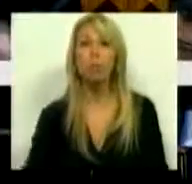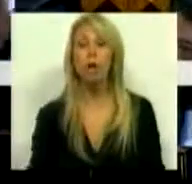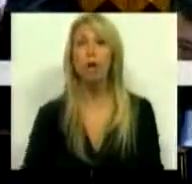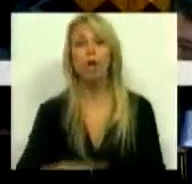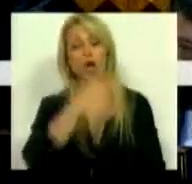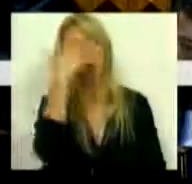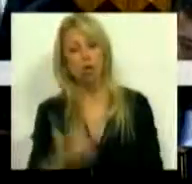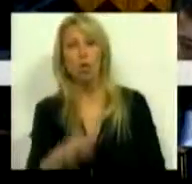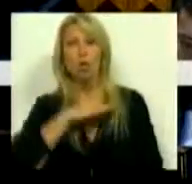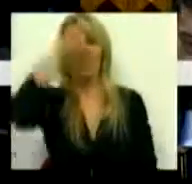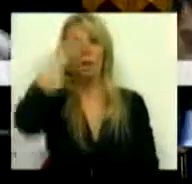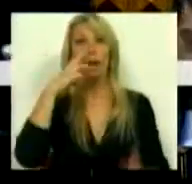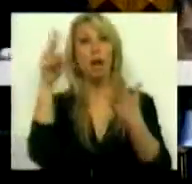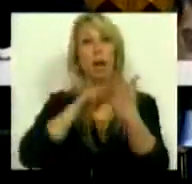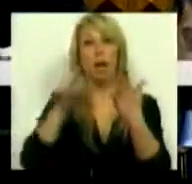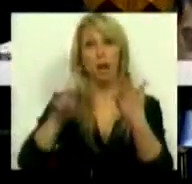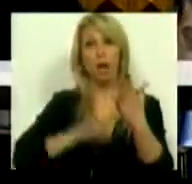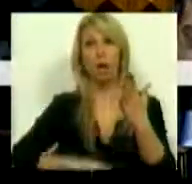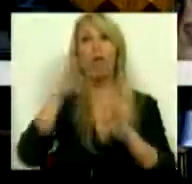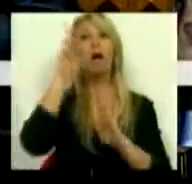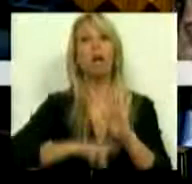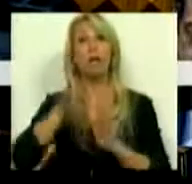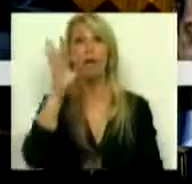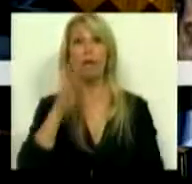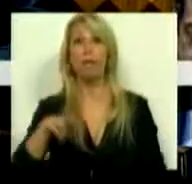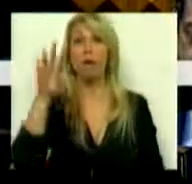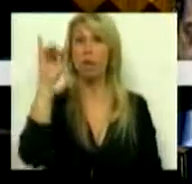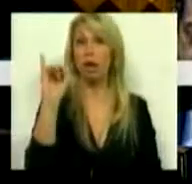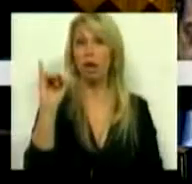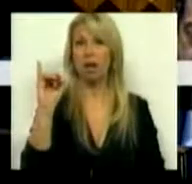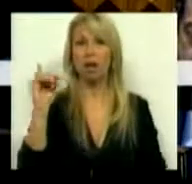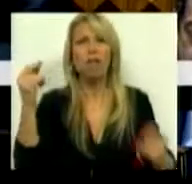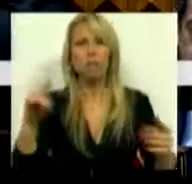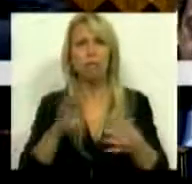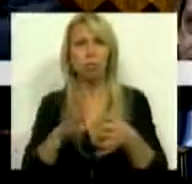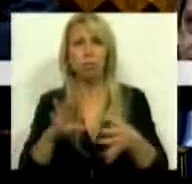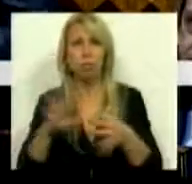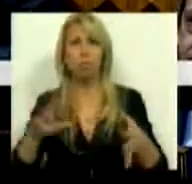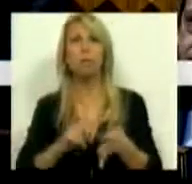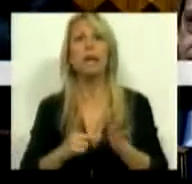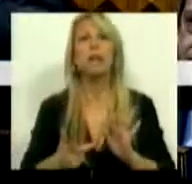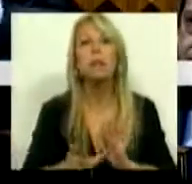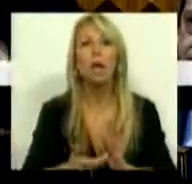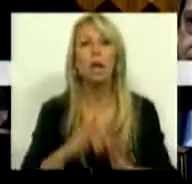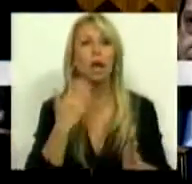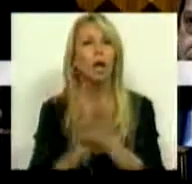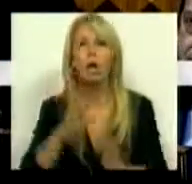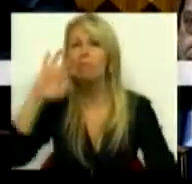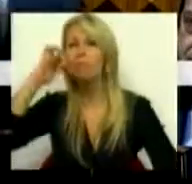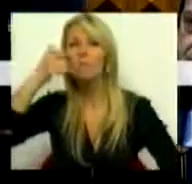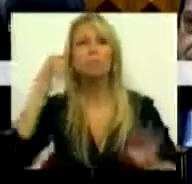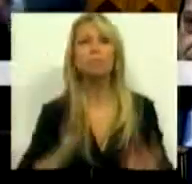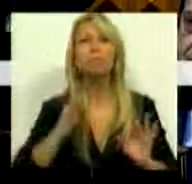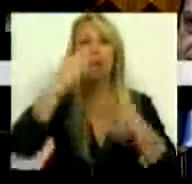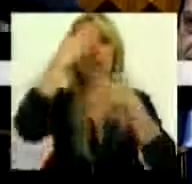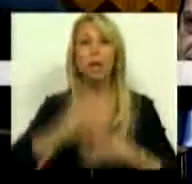um relatório do FMI que, para além das inconsistências técnicas, é uma afronta à dignidade dos portugueses,